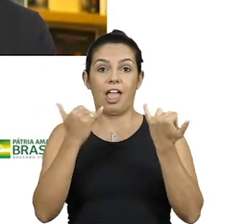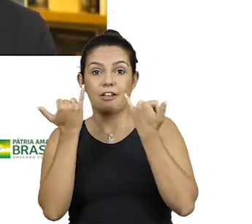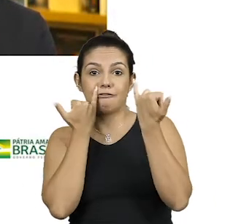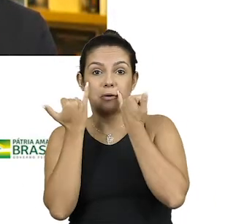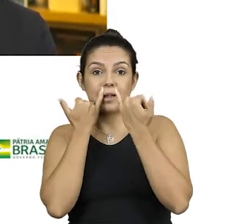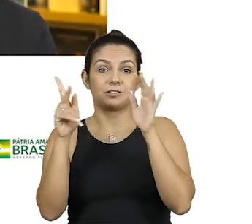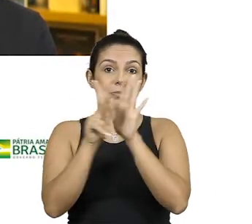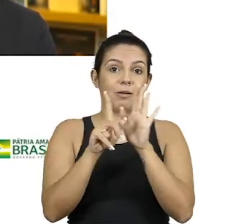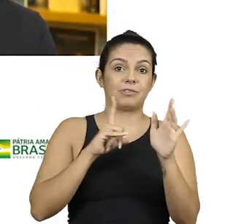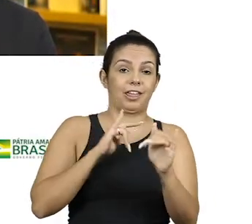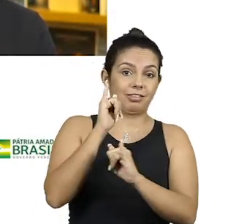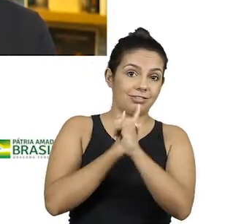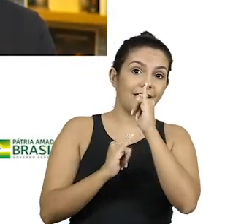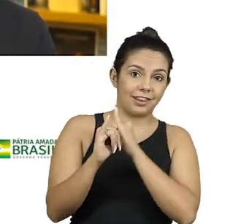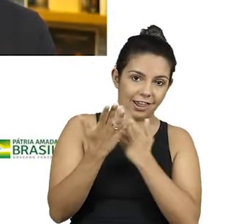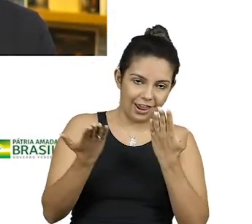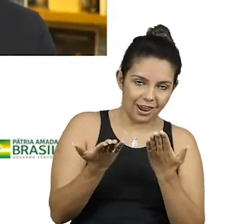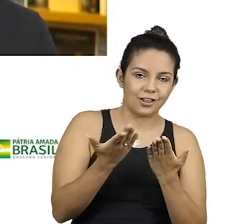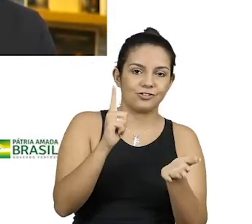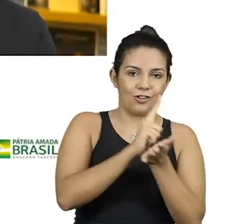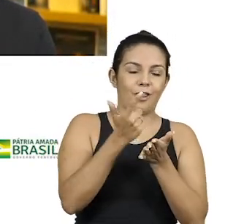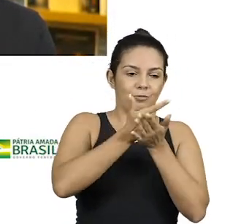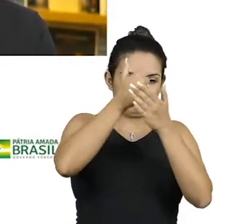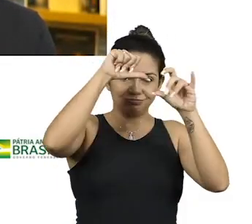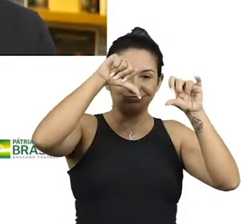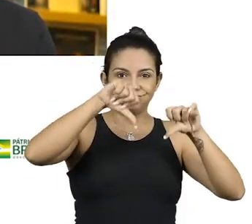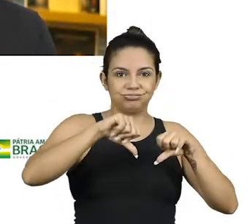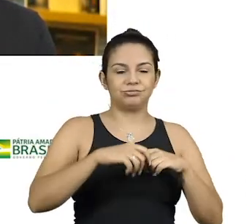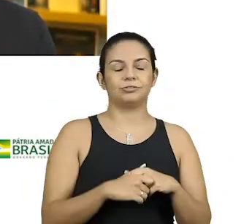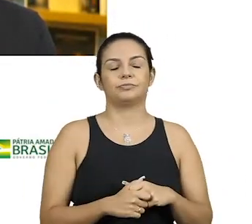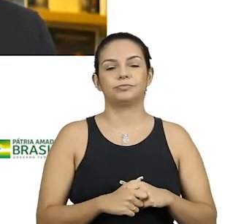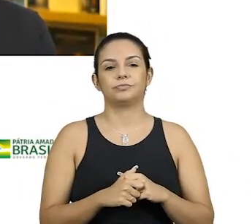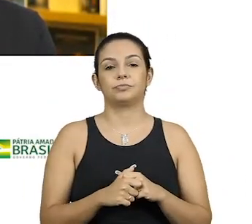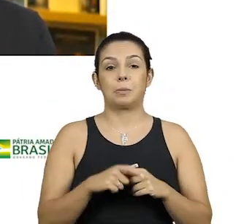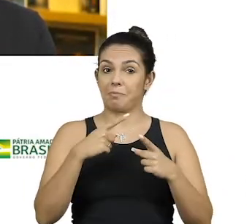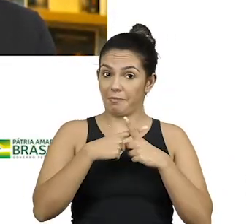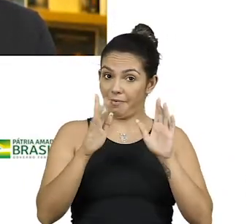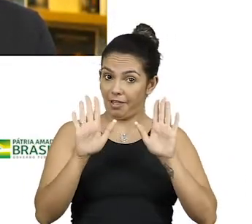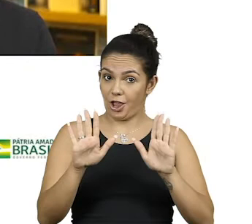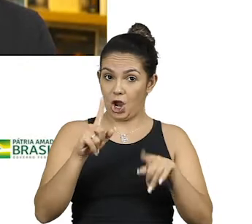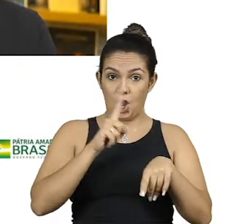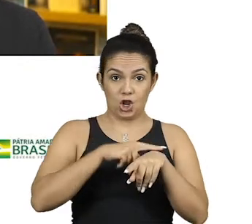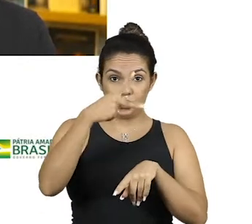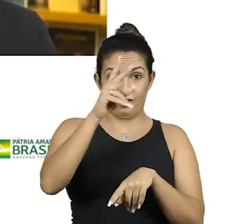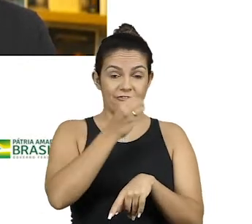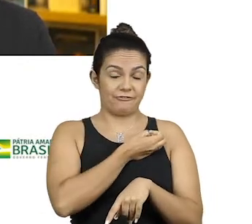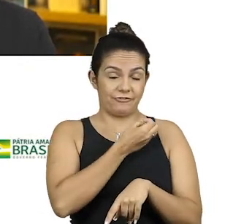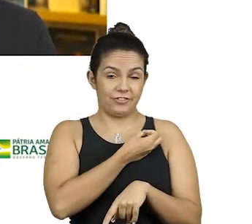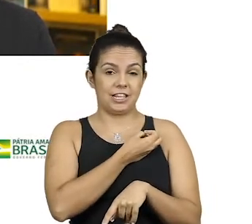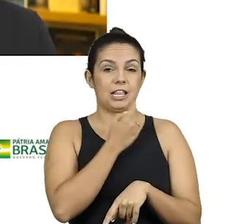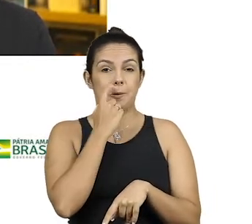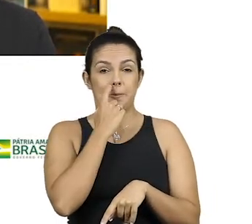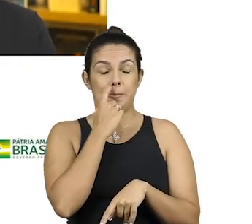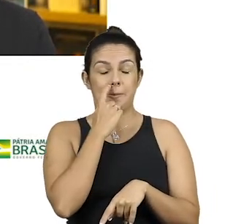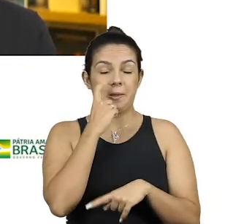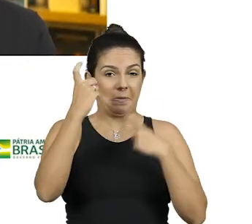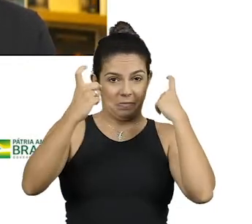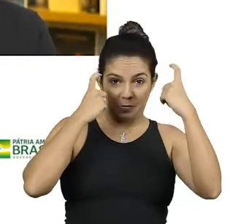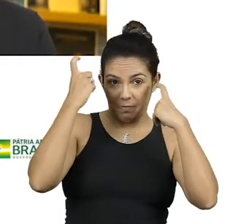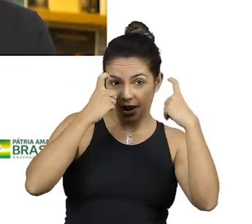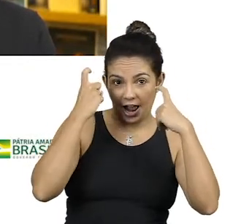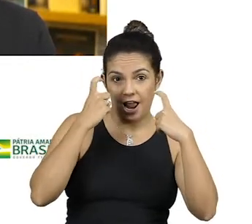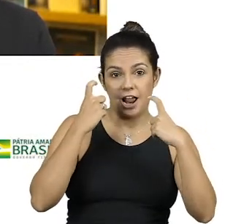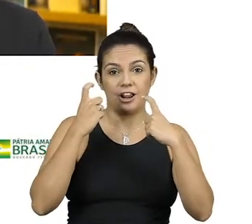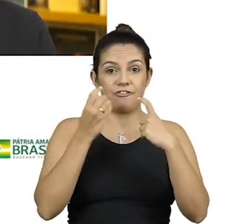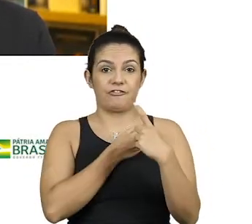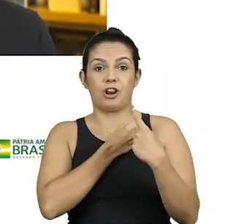mesmas nas redes sociais e no WhatsApp, na hora em que a sua vida estava em jogo, em que a questão